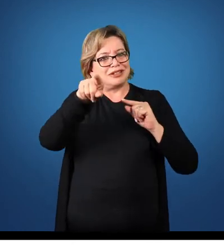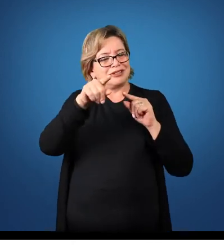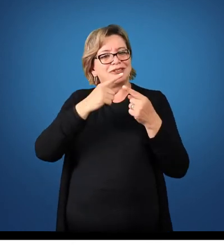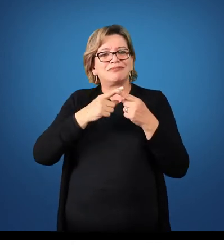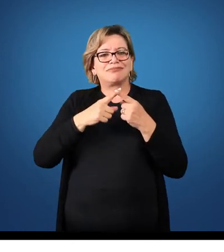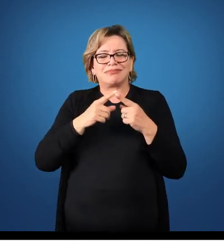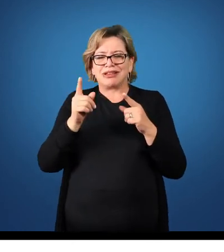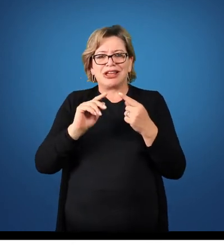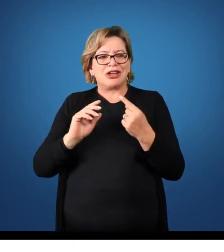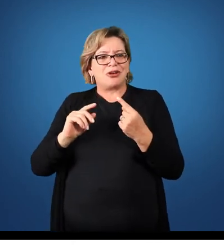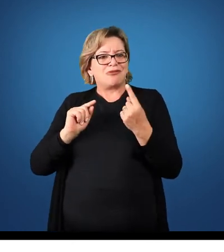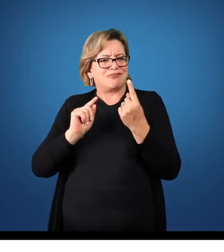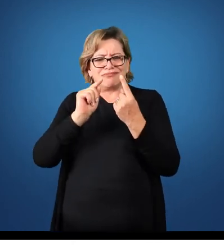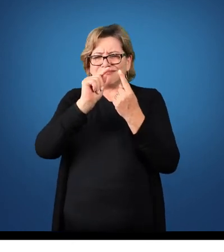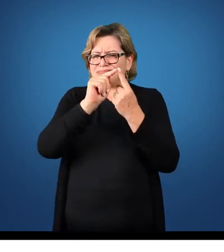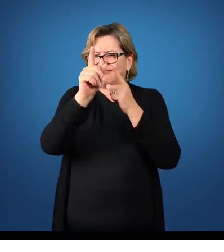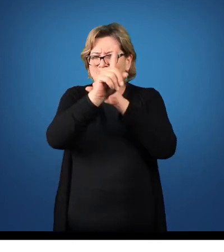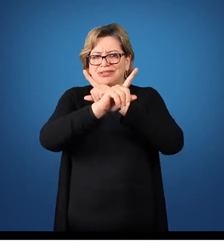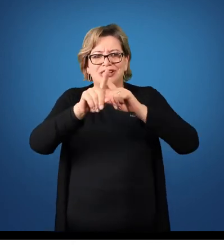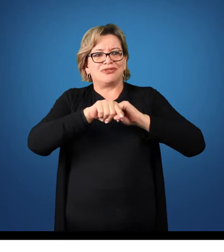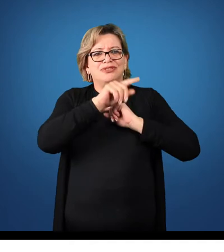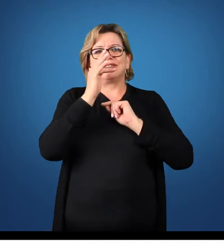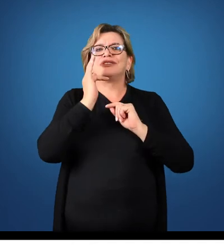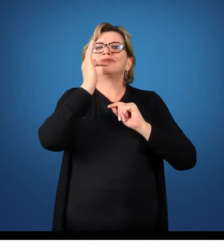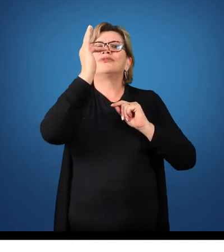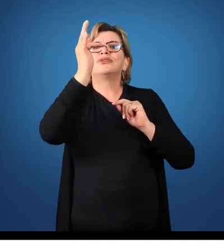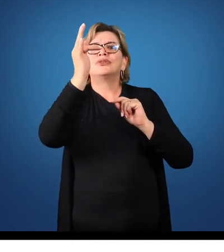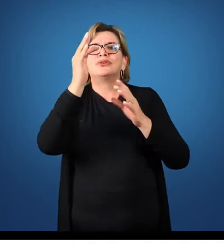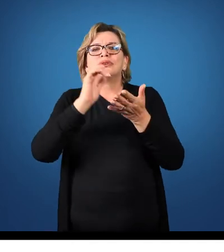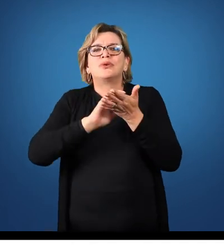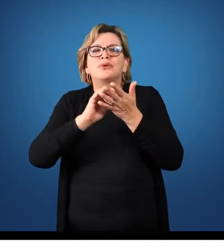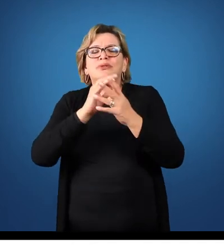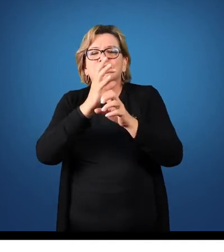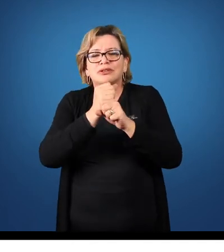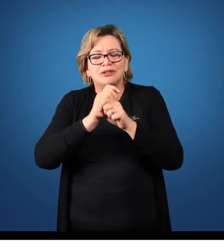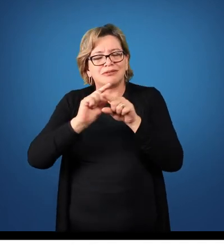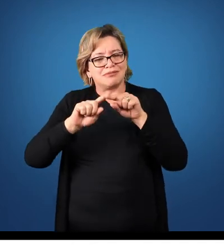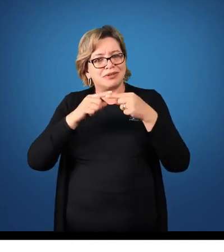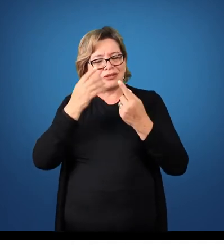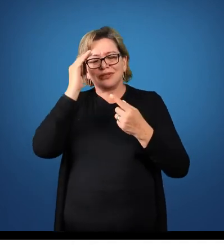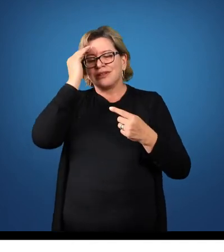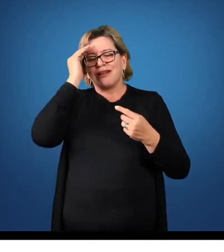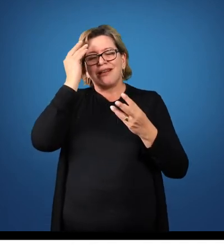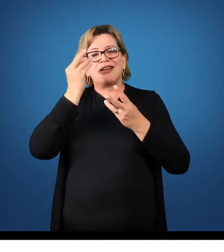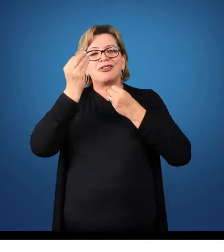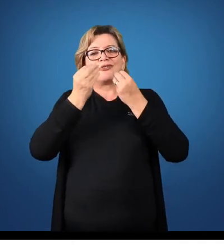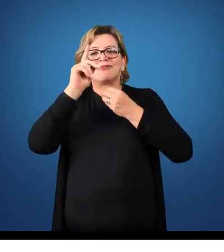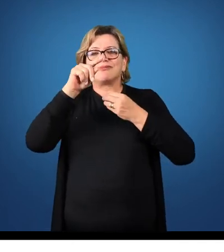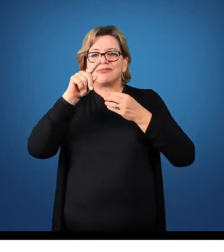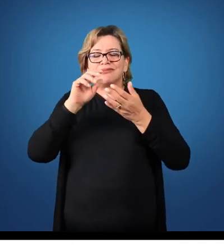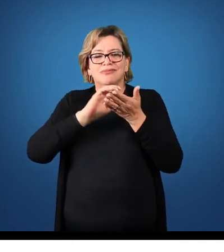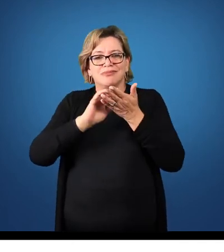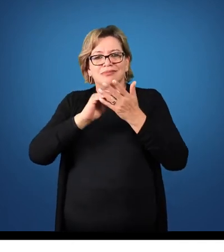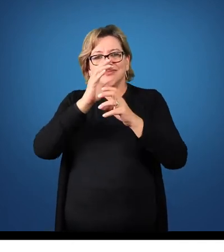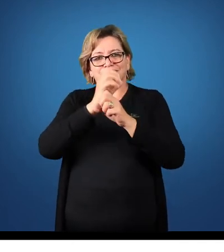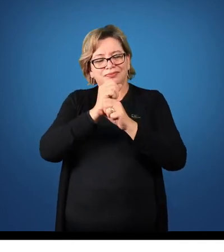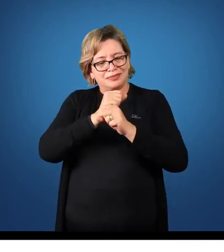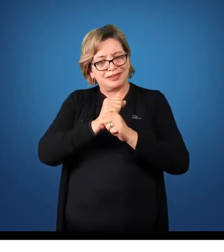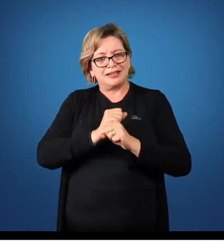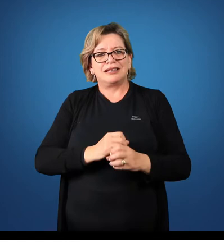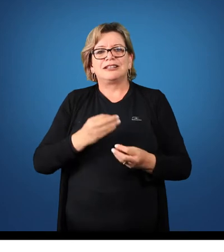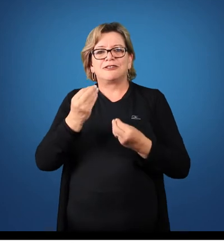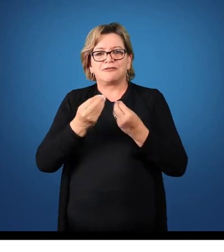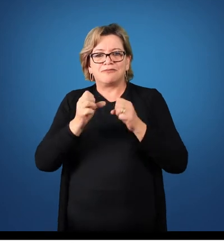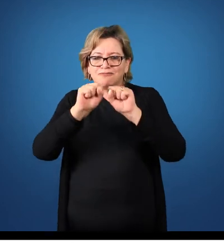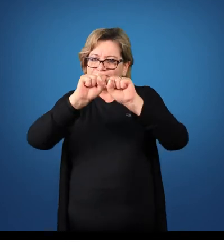a intenção não é que vocês sejam contadores, mas que vocês entendam aquela sistemática contábil. Então essa sistemática